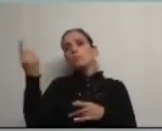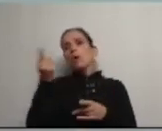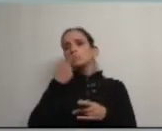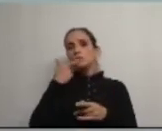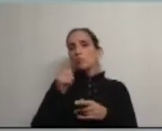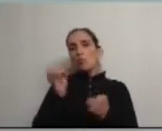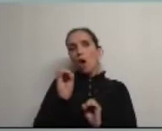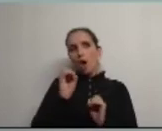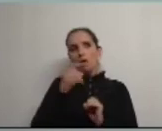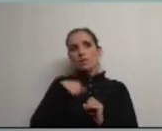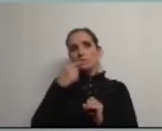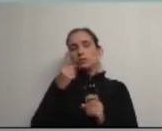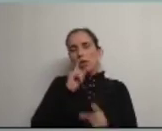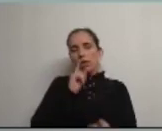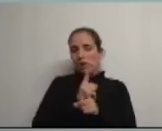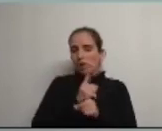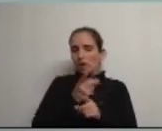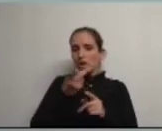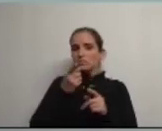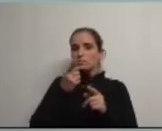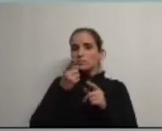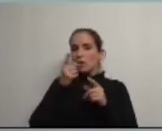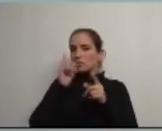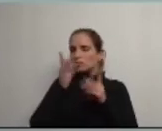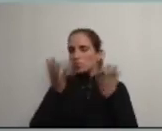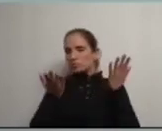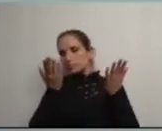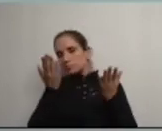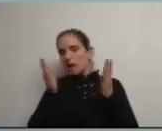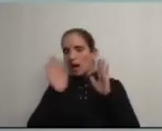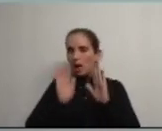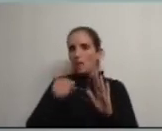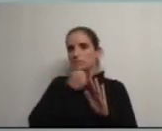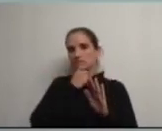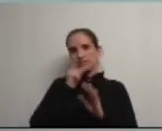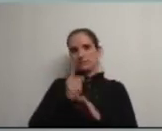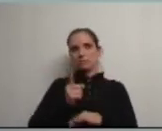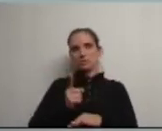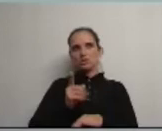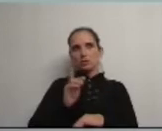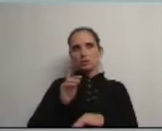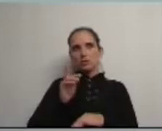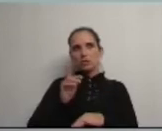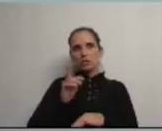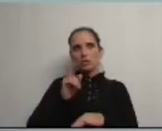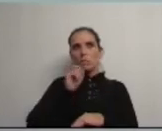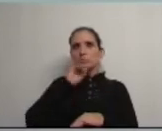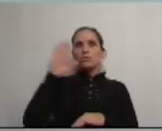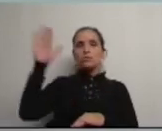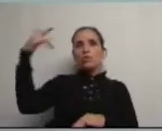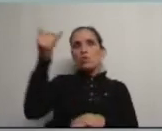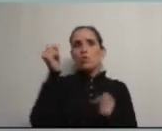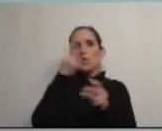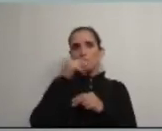dizia também que é uma razão para haver mais ponderação e mais calma na decisão que está para haver um outro Governo